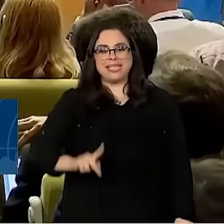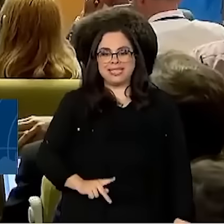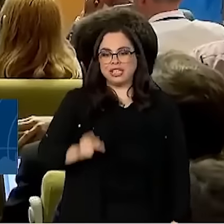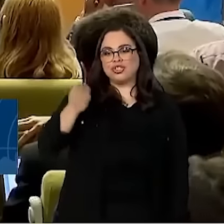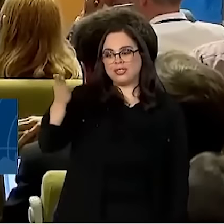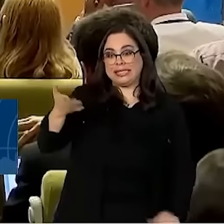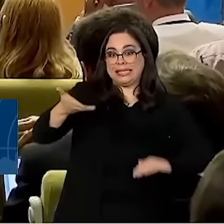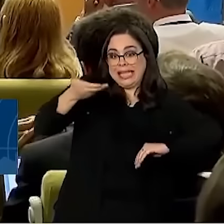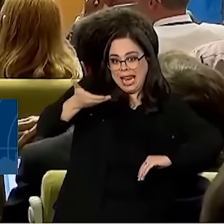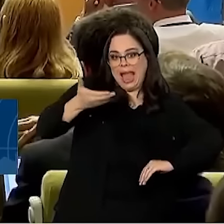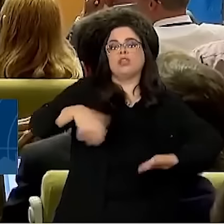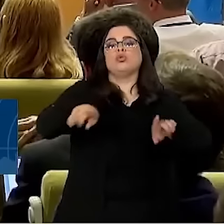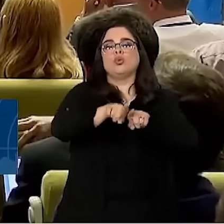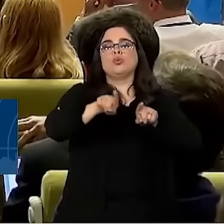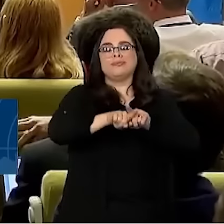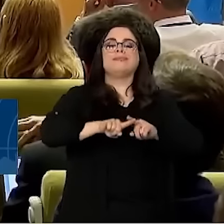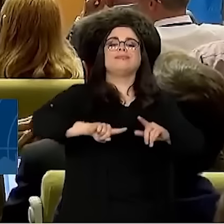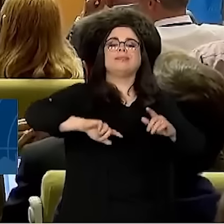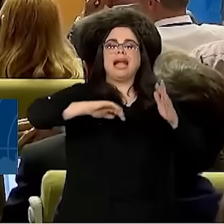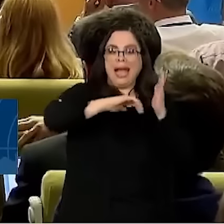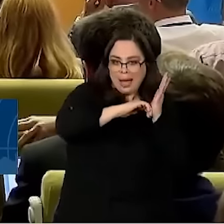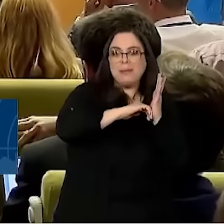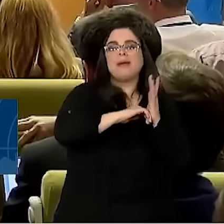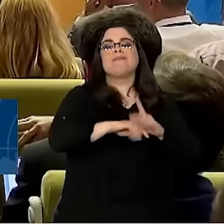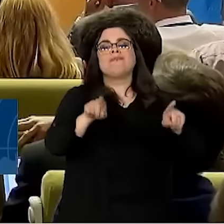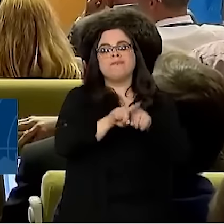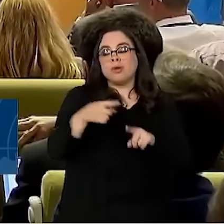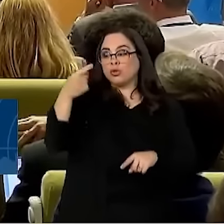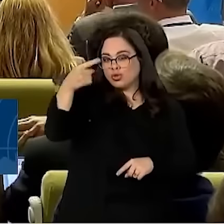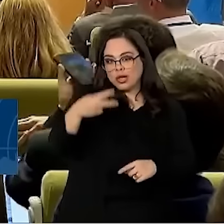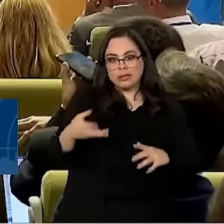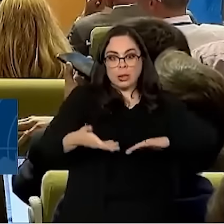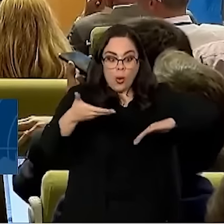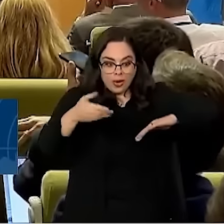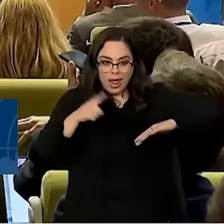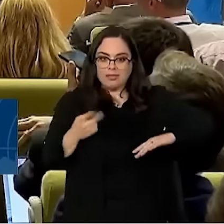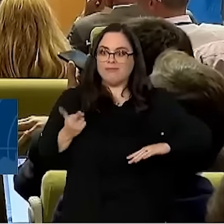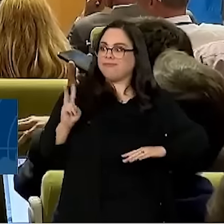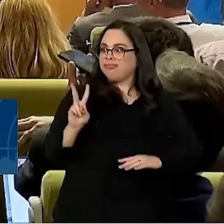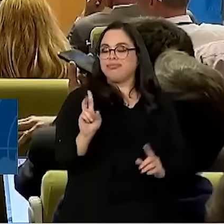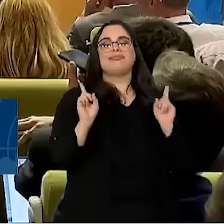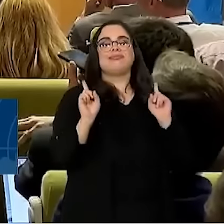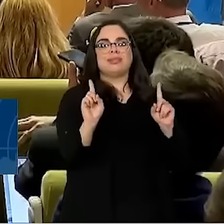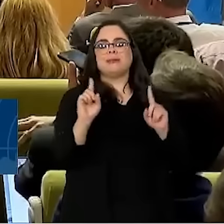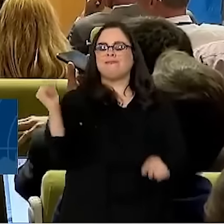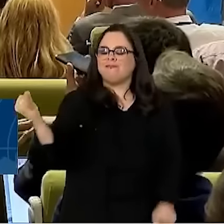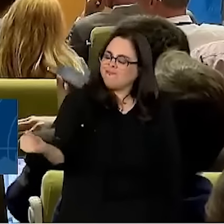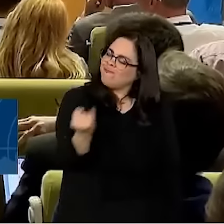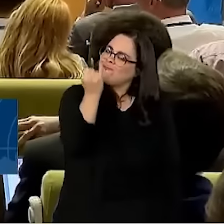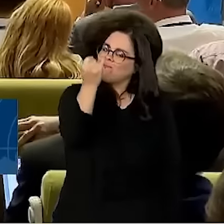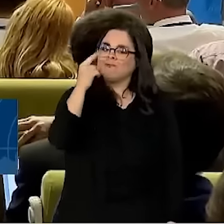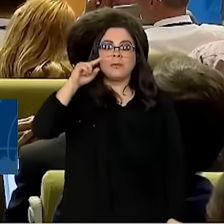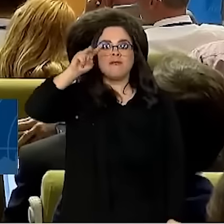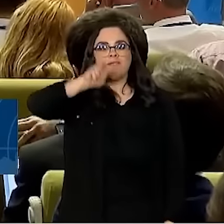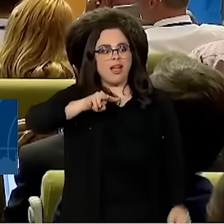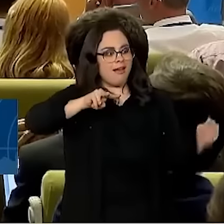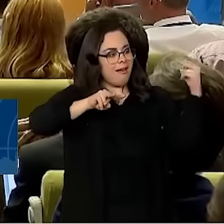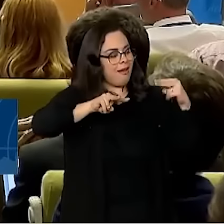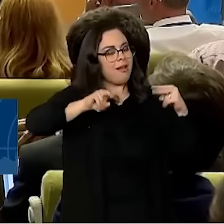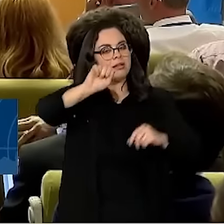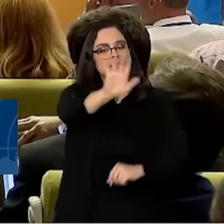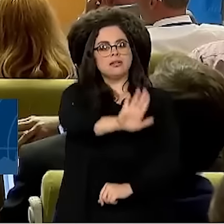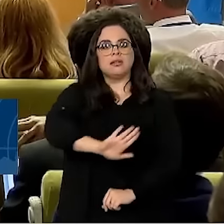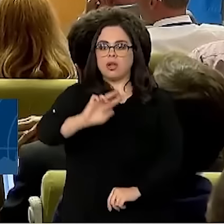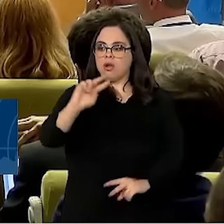e presidente da Câmara, que eu fiz questão de convidá-los, porque é muito importante a imagem que a gente